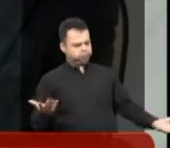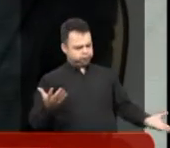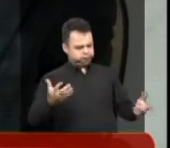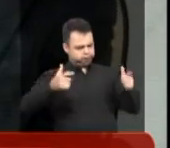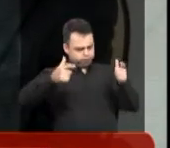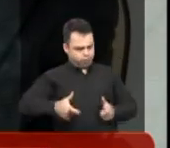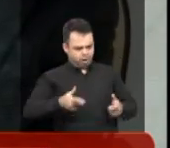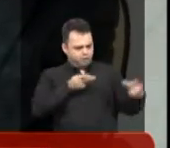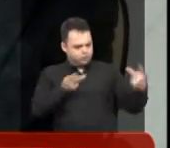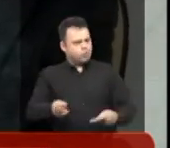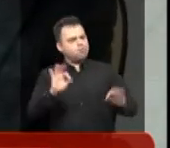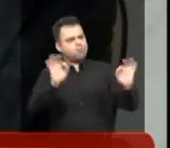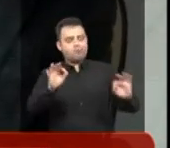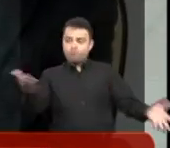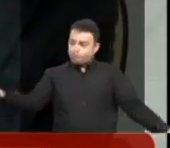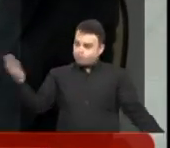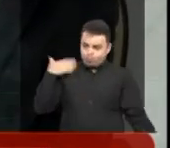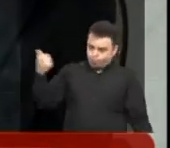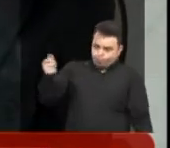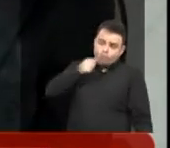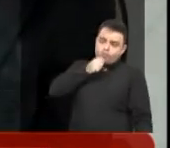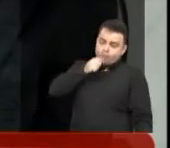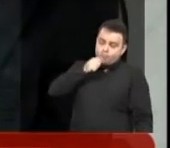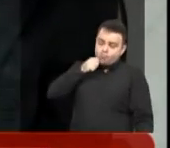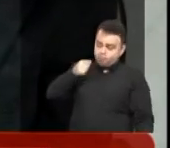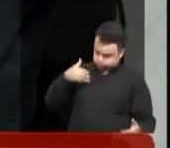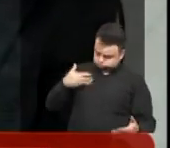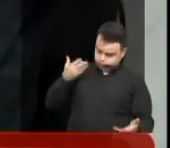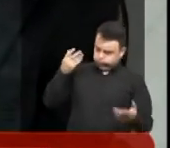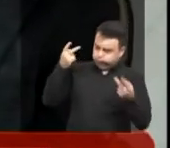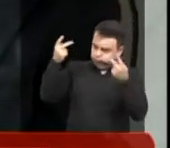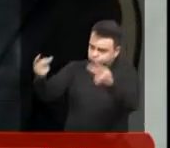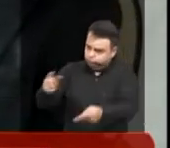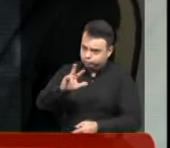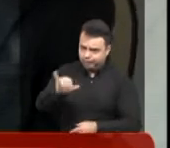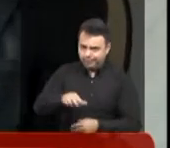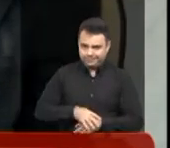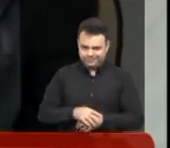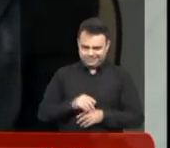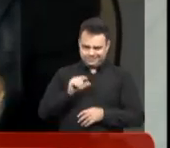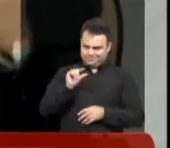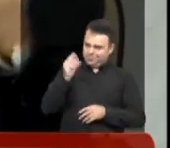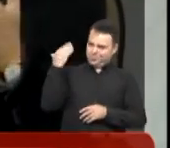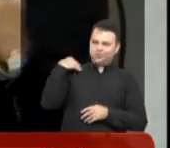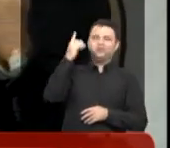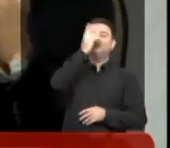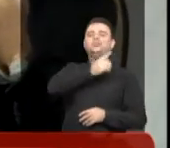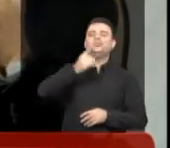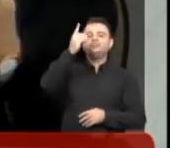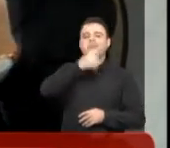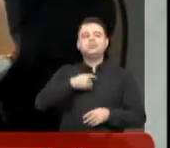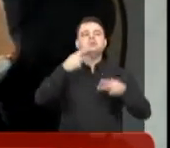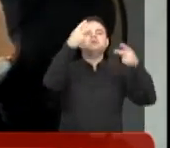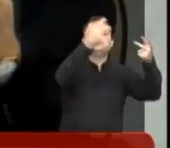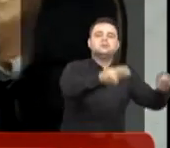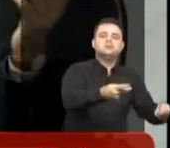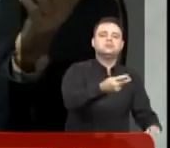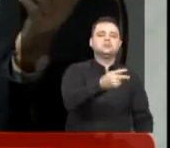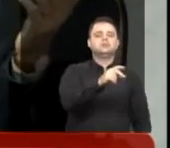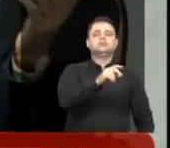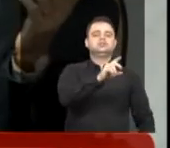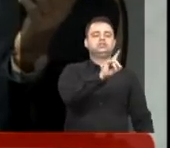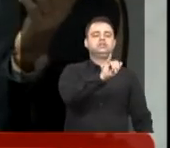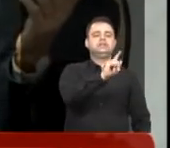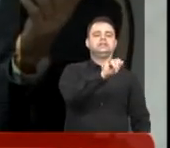e fala, ah, aqui o senhor nunca veio. Eu falo, porque nunca ninguém me chamou. Chama que eu vou, chama que eu vou. Final de semana recente aqui, eu estava lá no